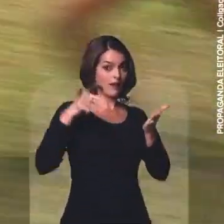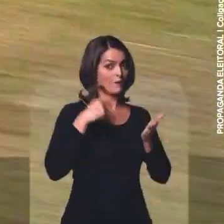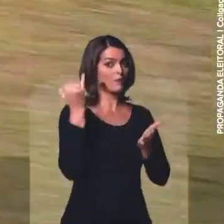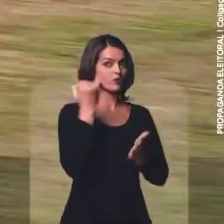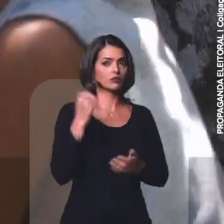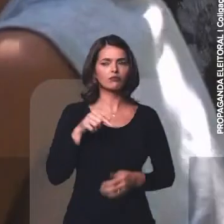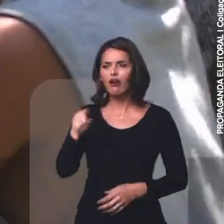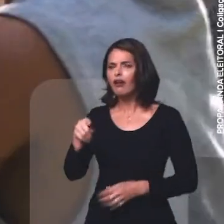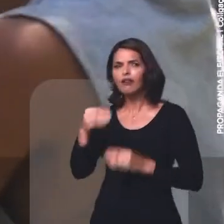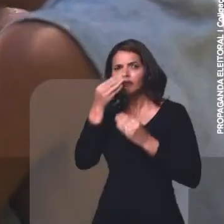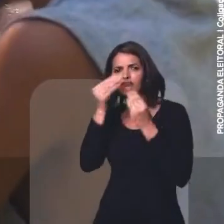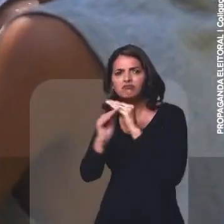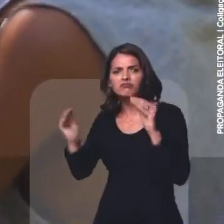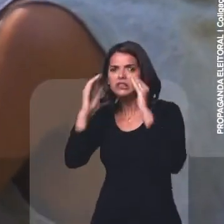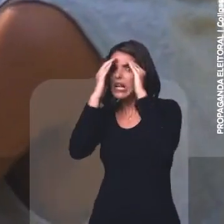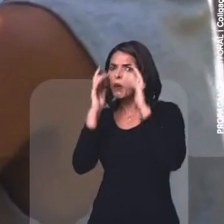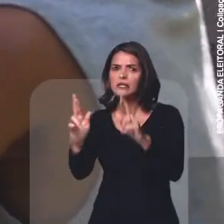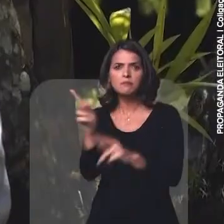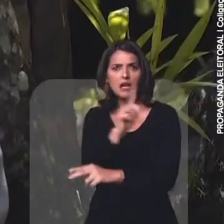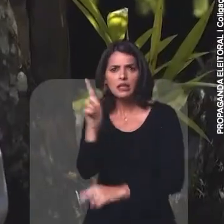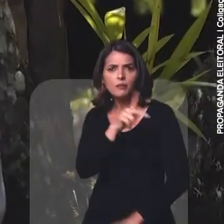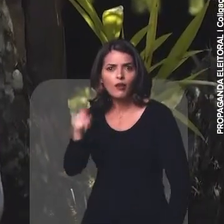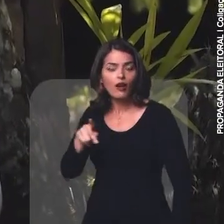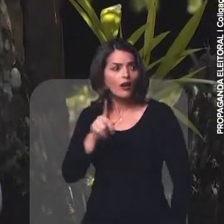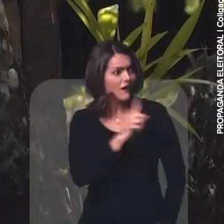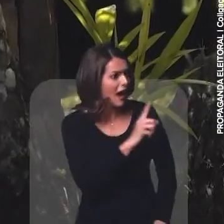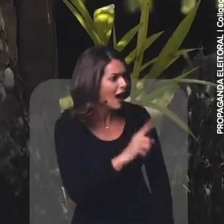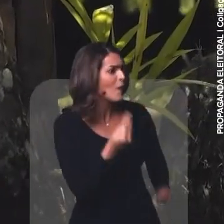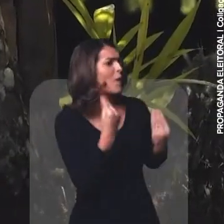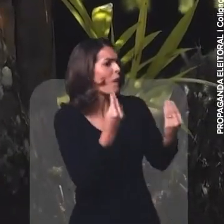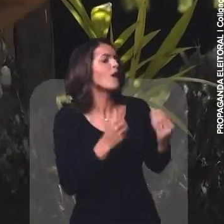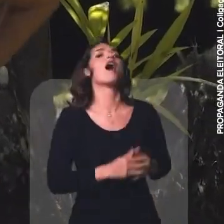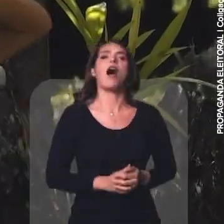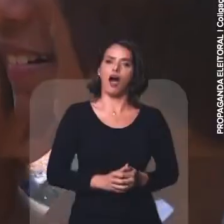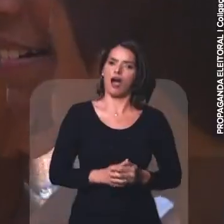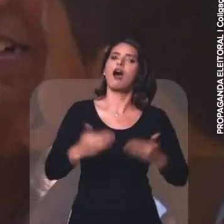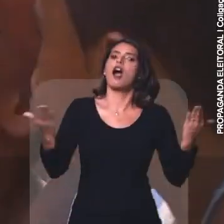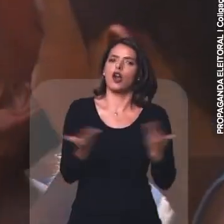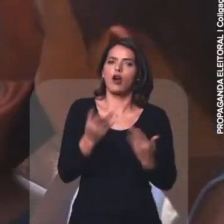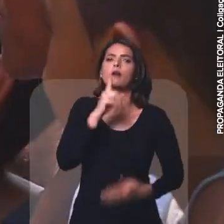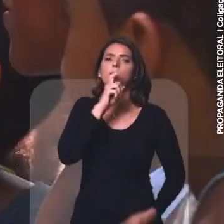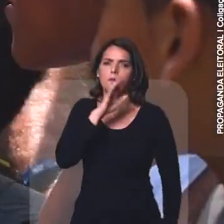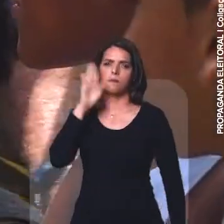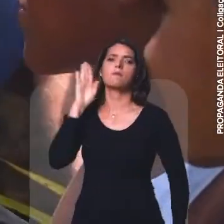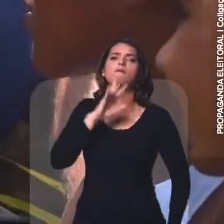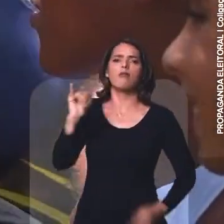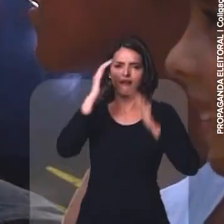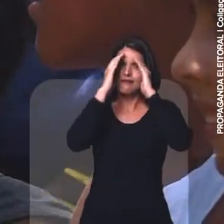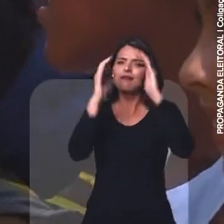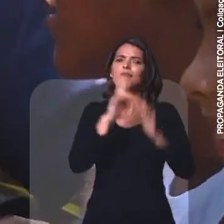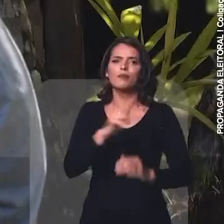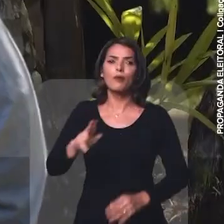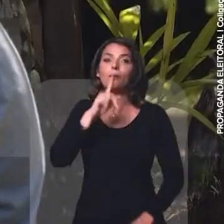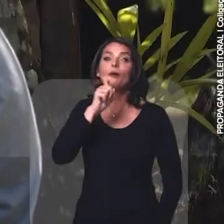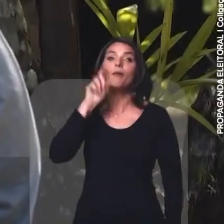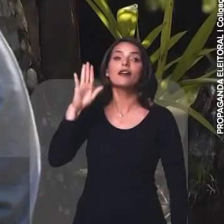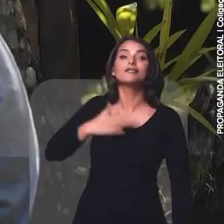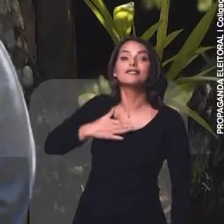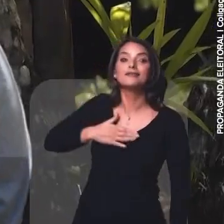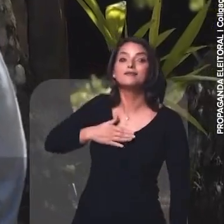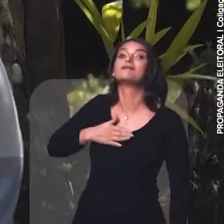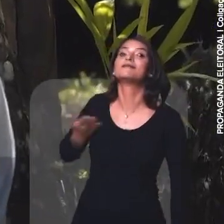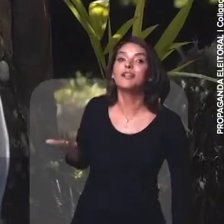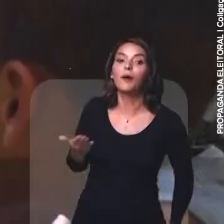muito importante. Ele não respeita professores. Não respeita? Não respeita. A partir de agora, você vai respeitar.